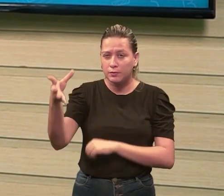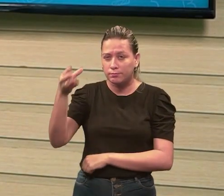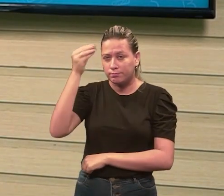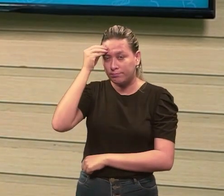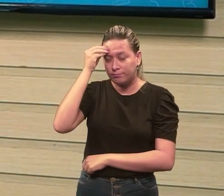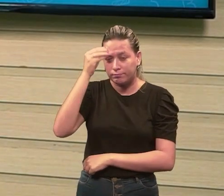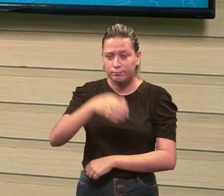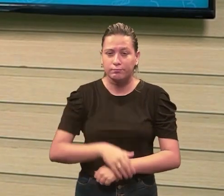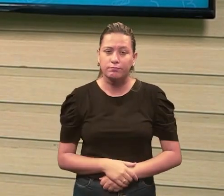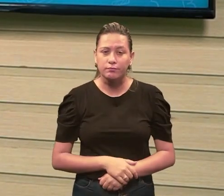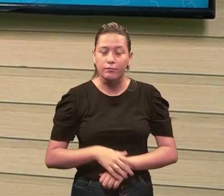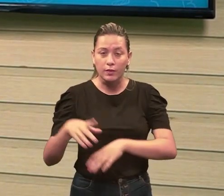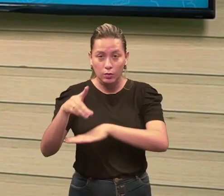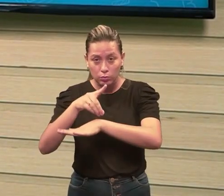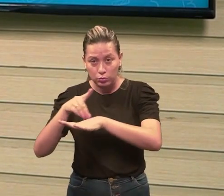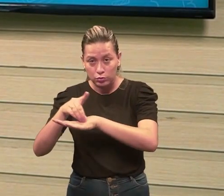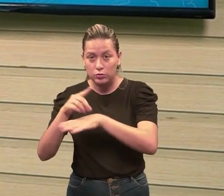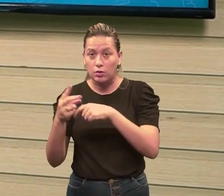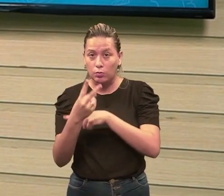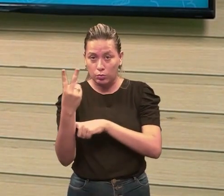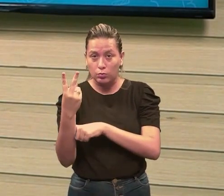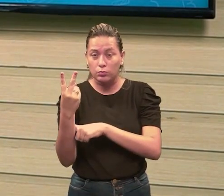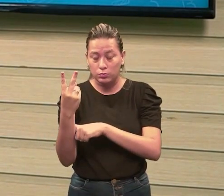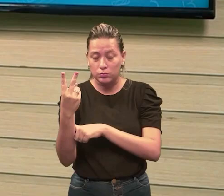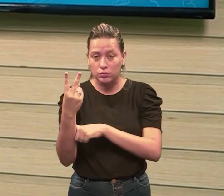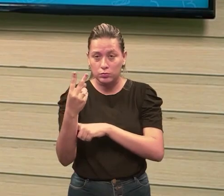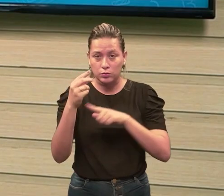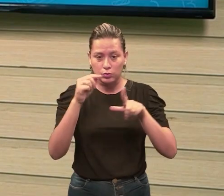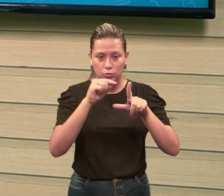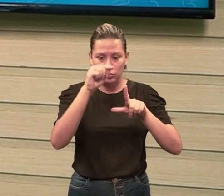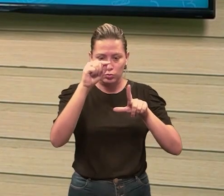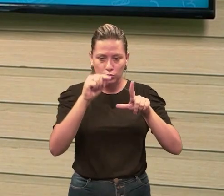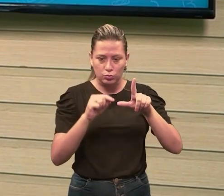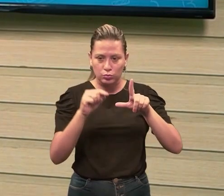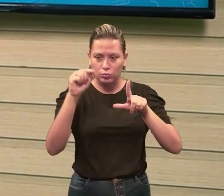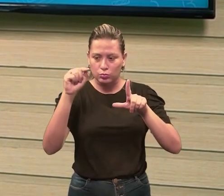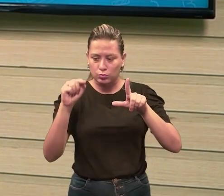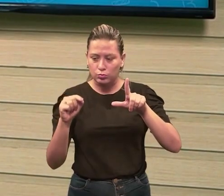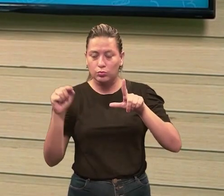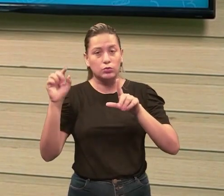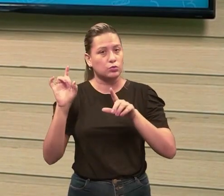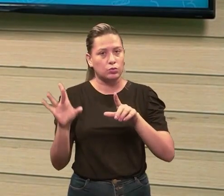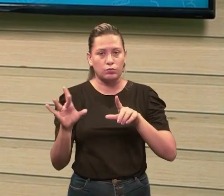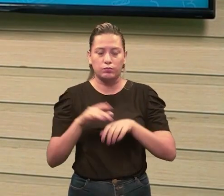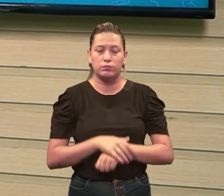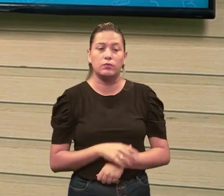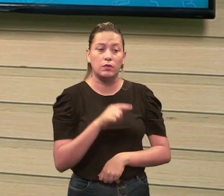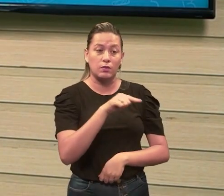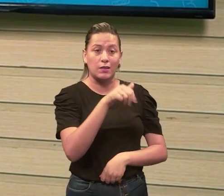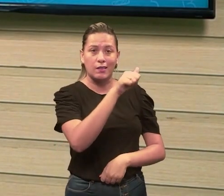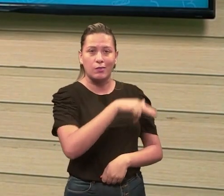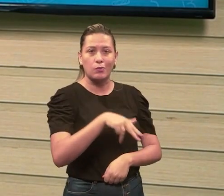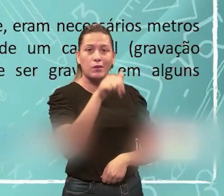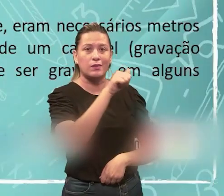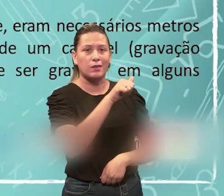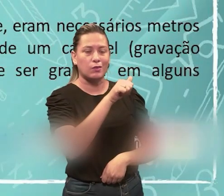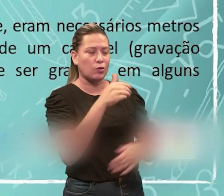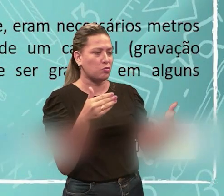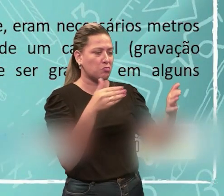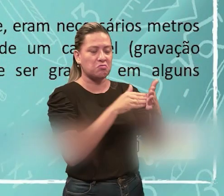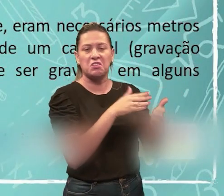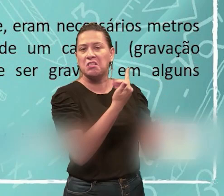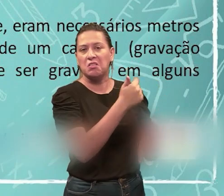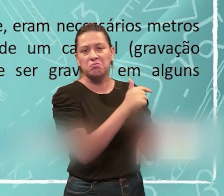assimilem, tá? Então, no digital são dois níveis apenas de tensão. Já no analógico, infinitos.